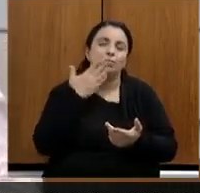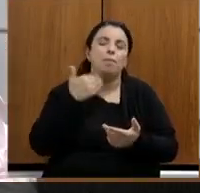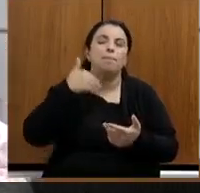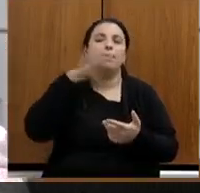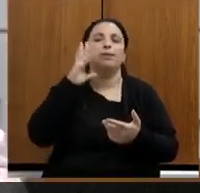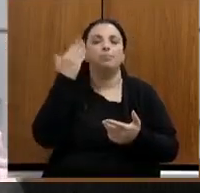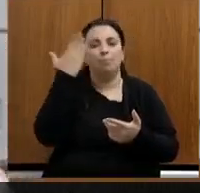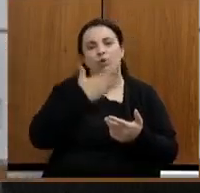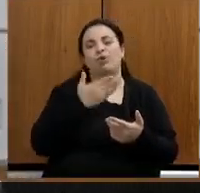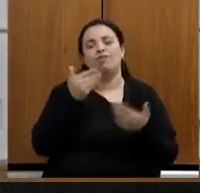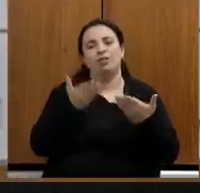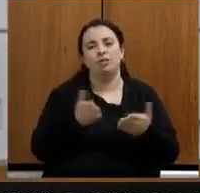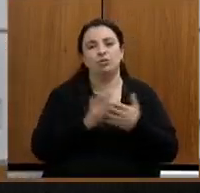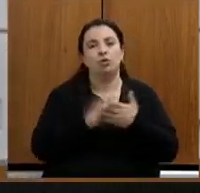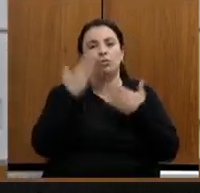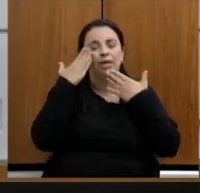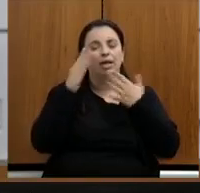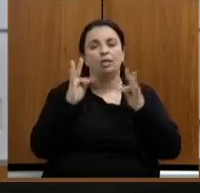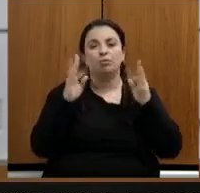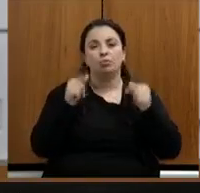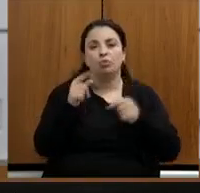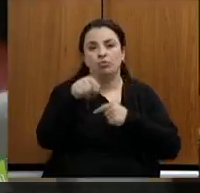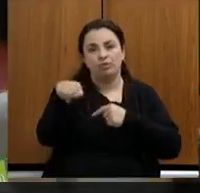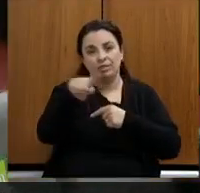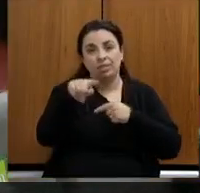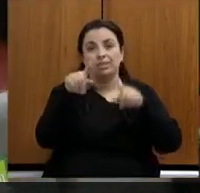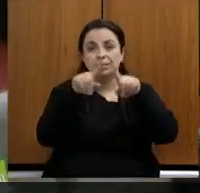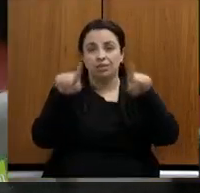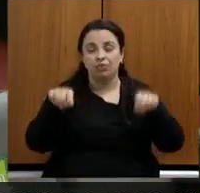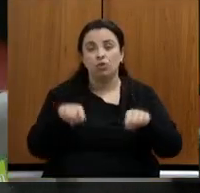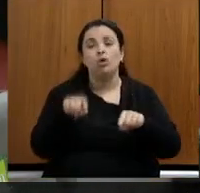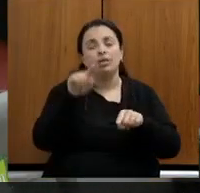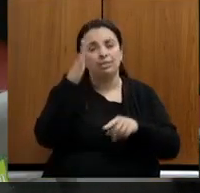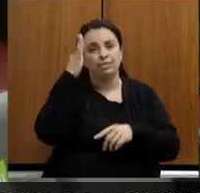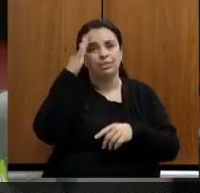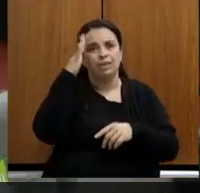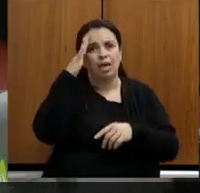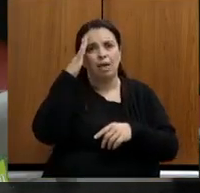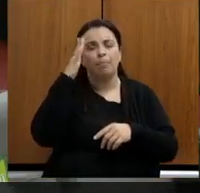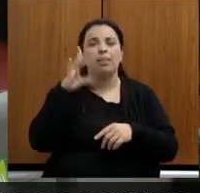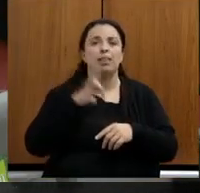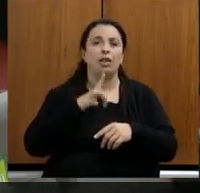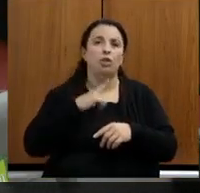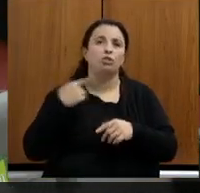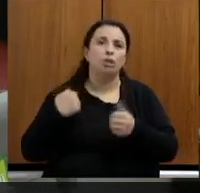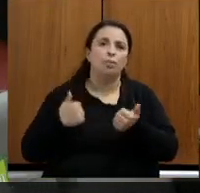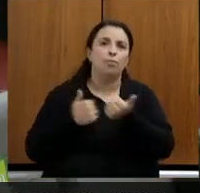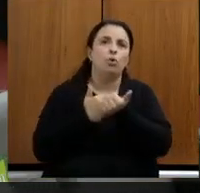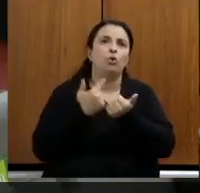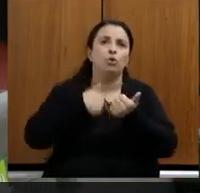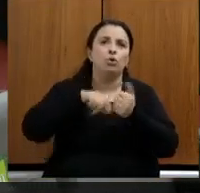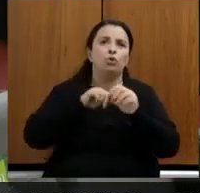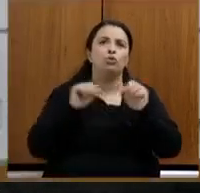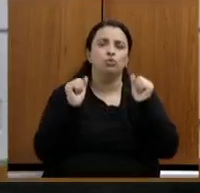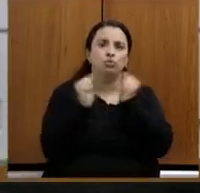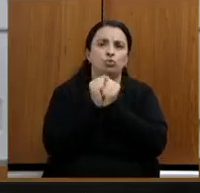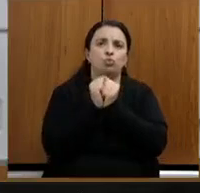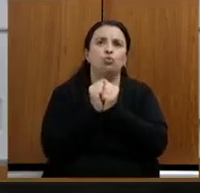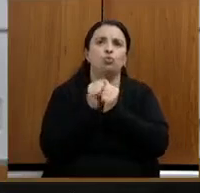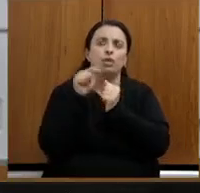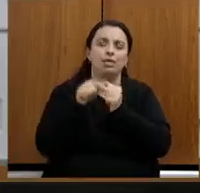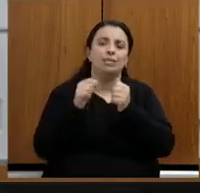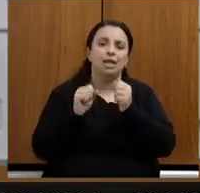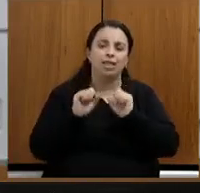vocês servidores saibam que tem aqui nosso apoio estamos juntos aí nessa nessa